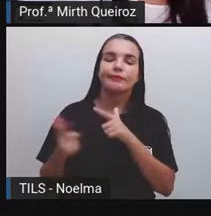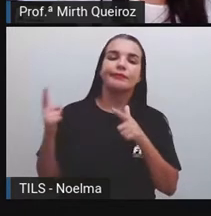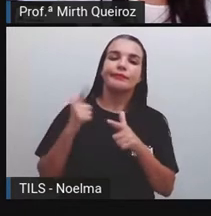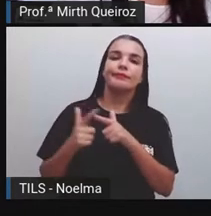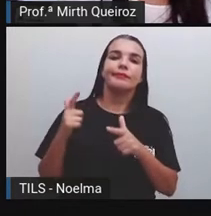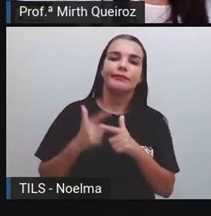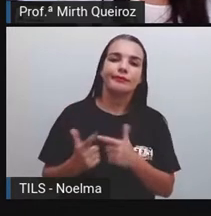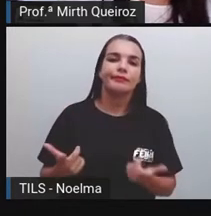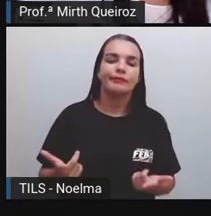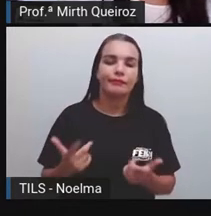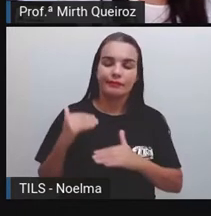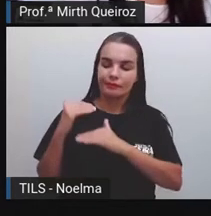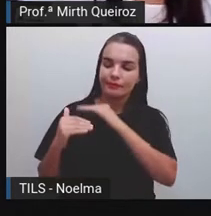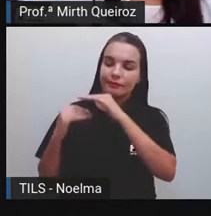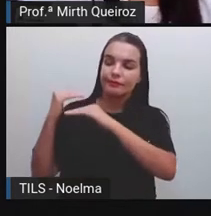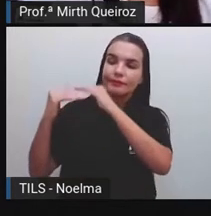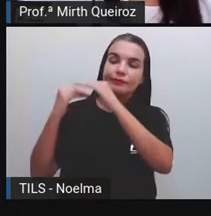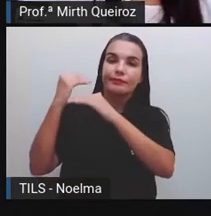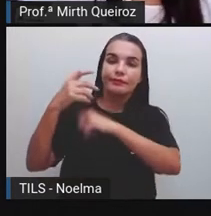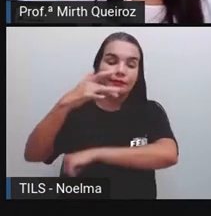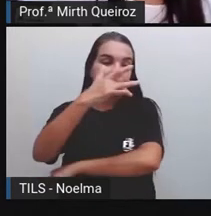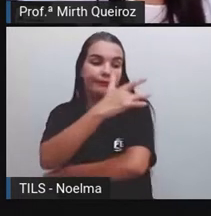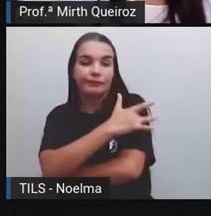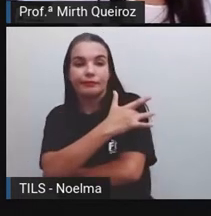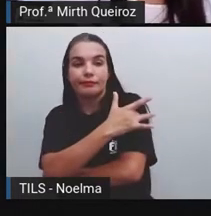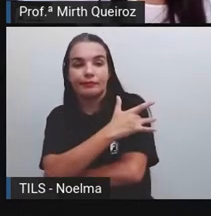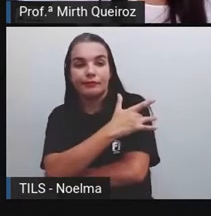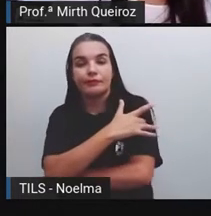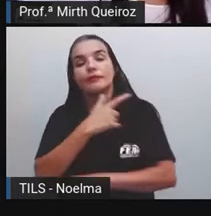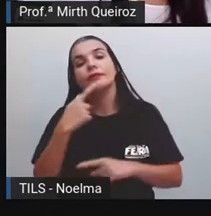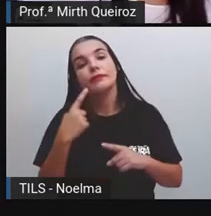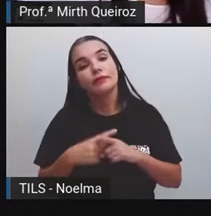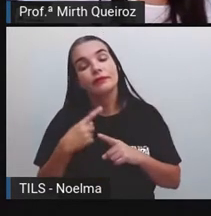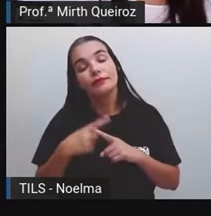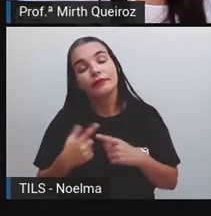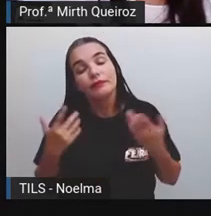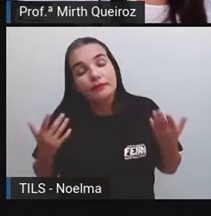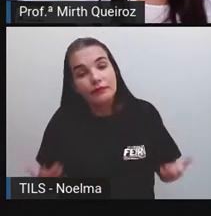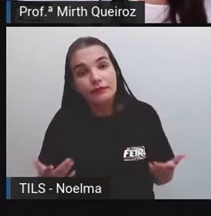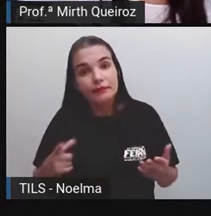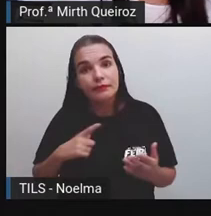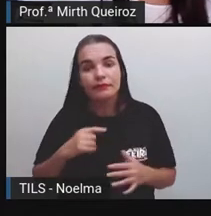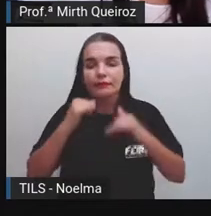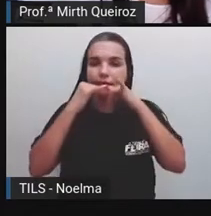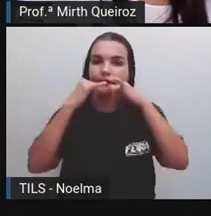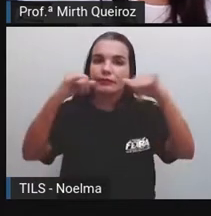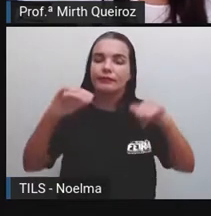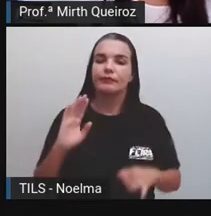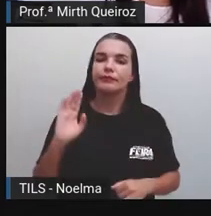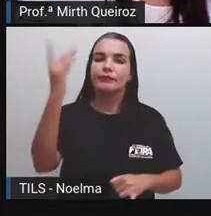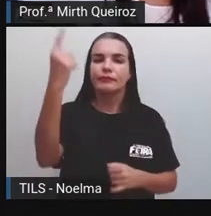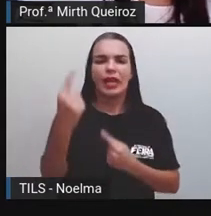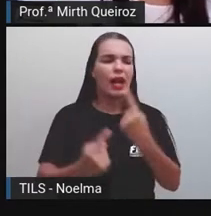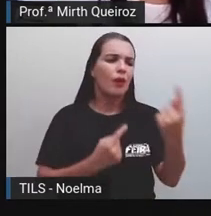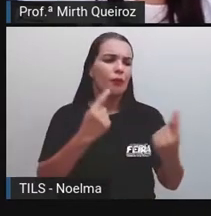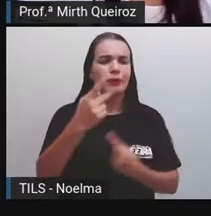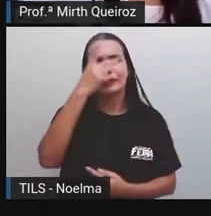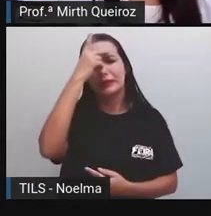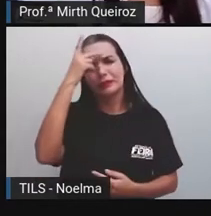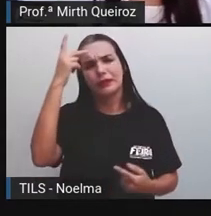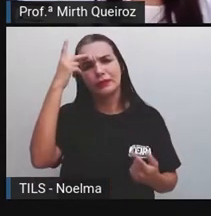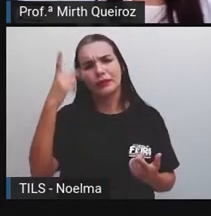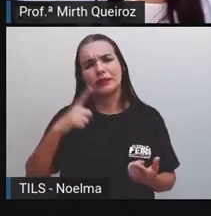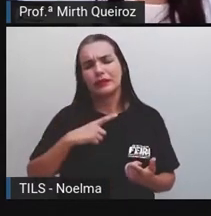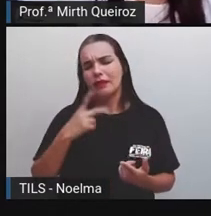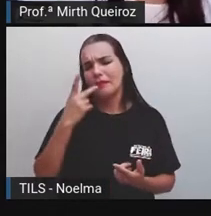Por exemplo O processo de vacinação, né? Por conta dessas notícias falsas Que algumas pessoas Tomam aquilo ali Como